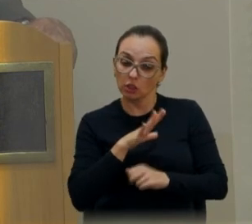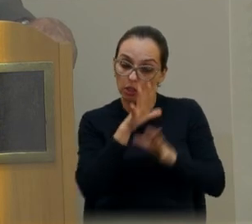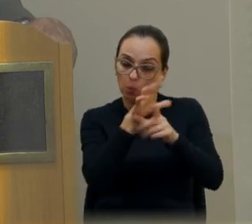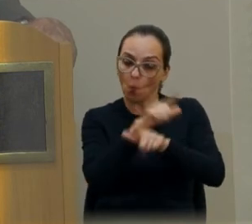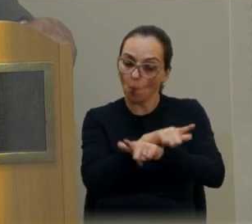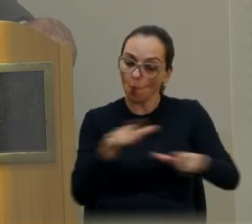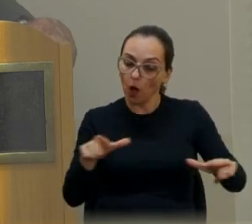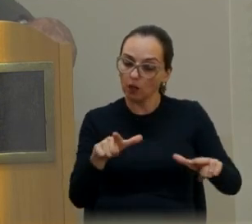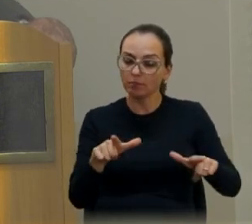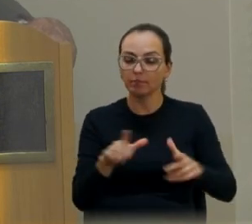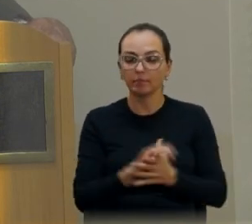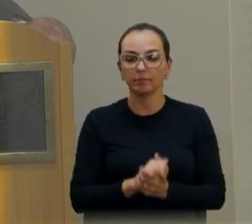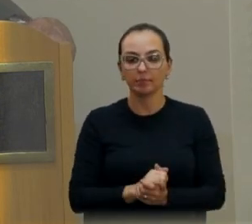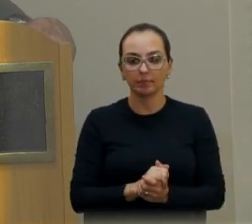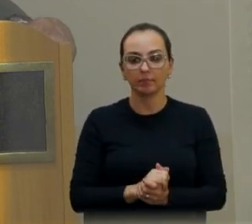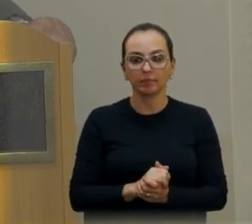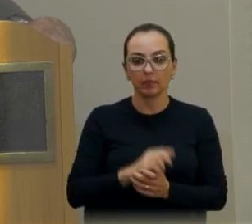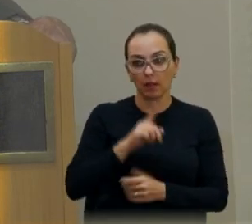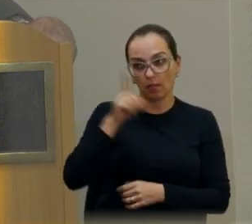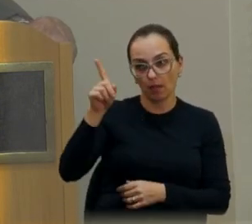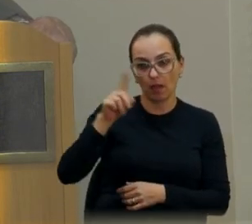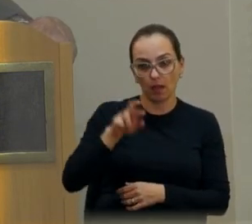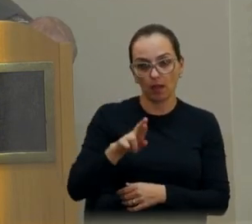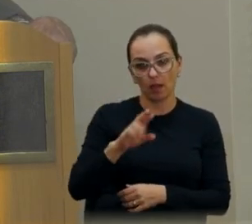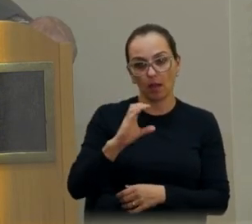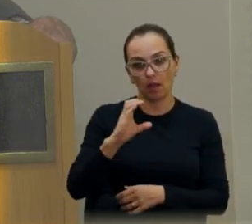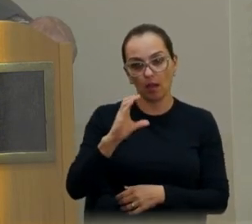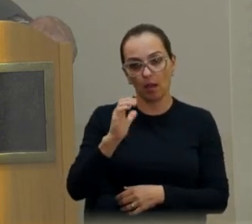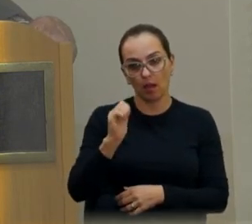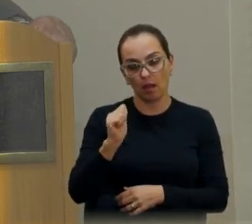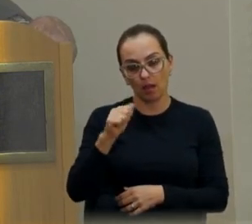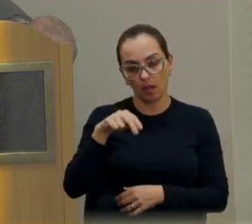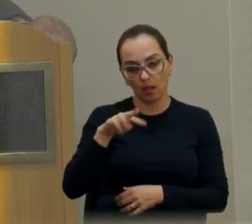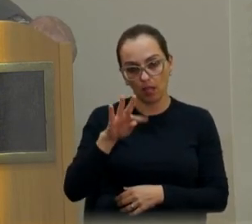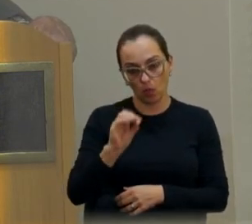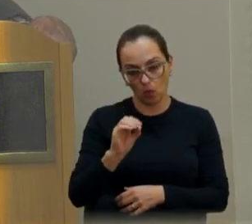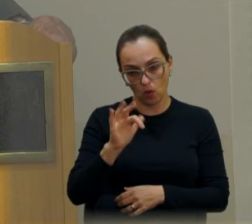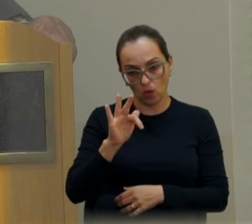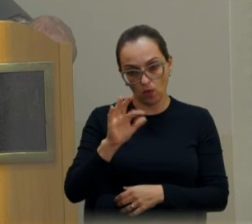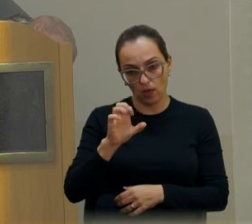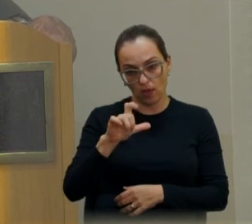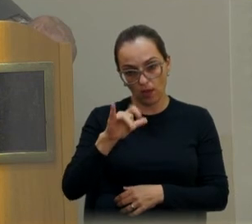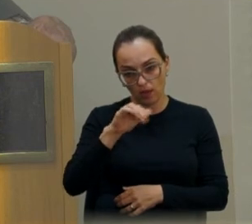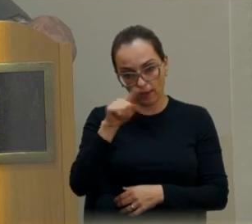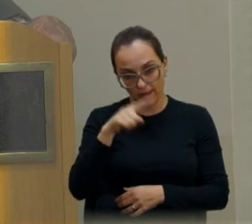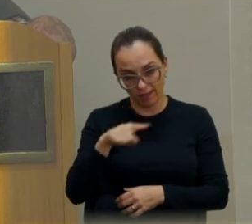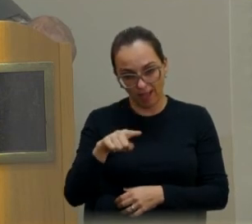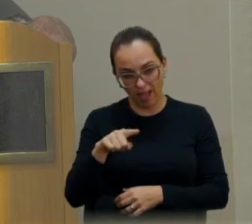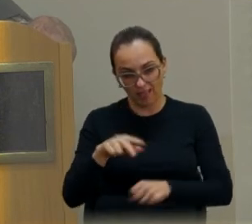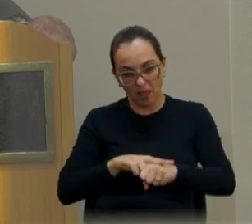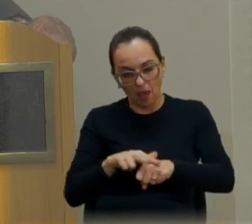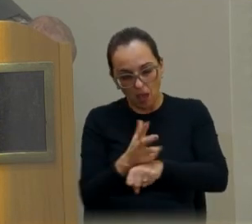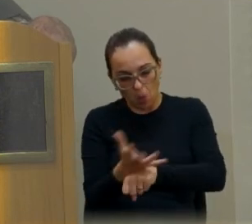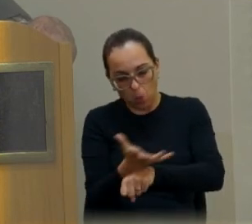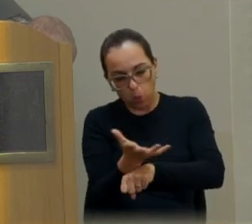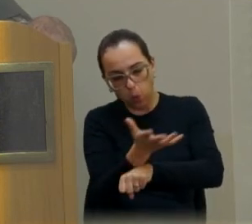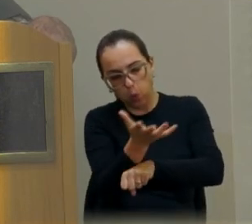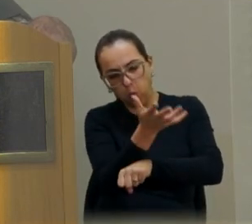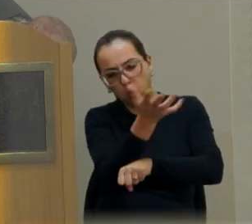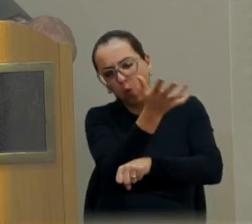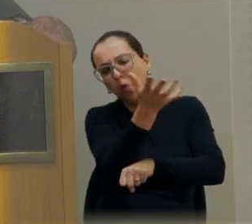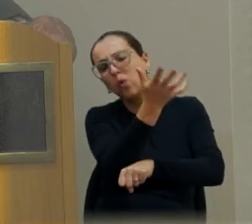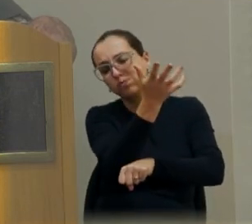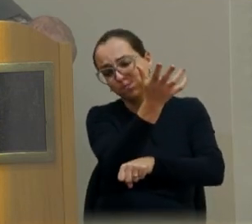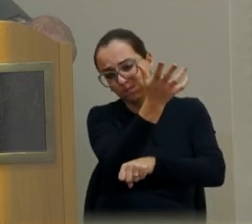Lá no Recanto Feliz, estive lá essa semana, e o mato em volta está muito grande, inclusive